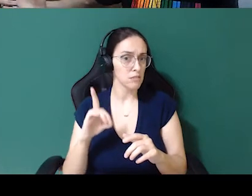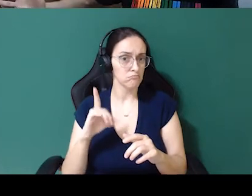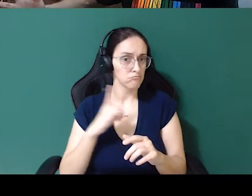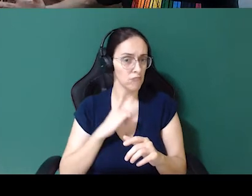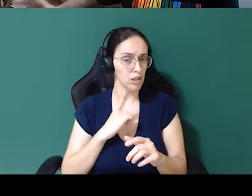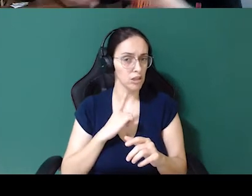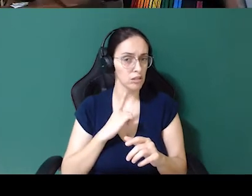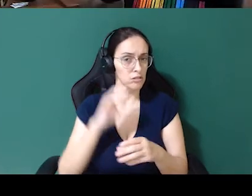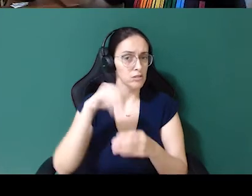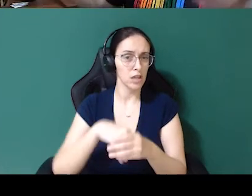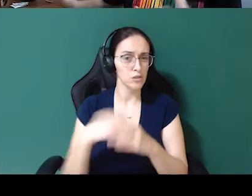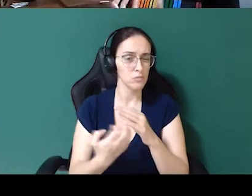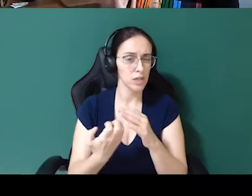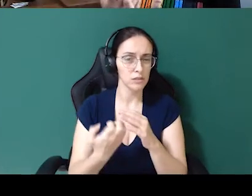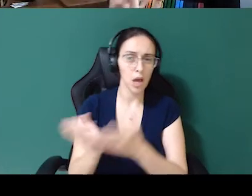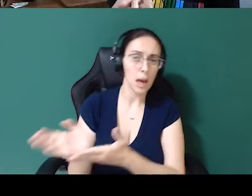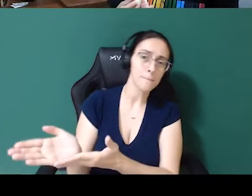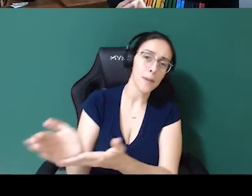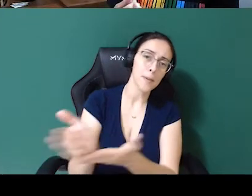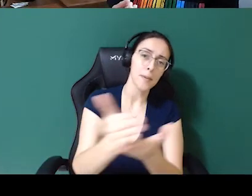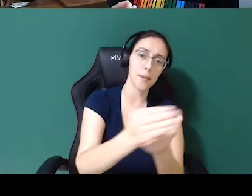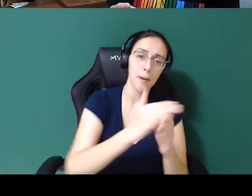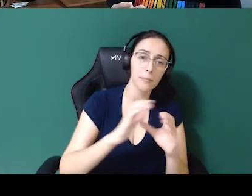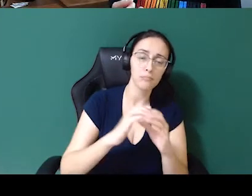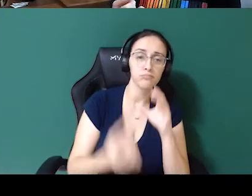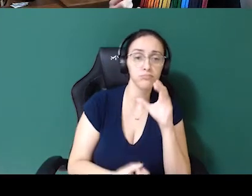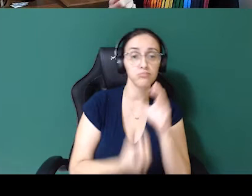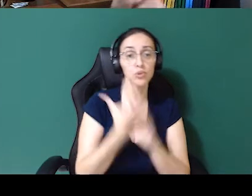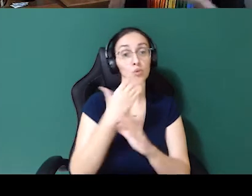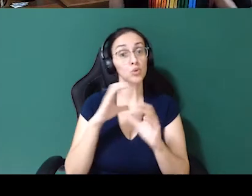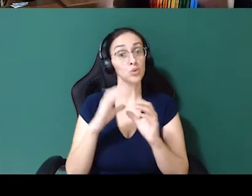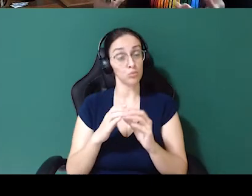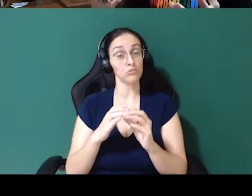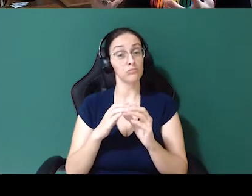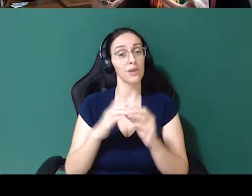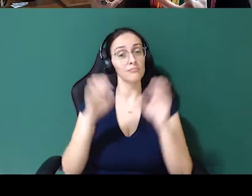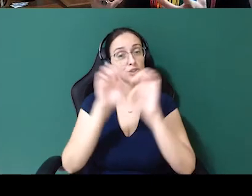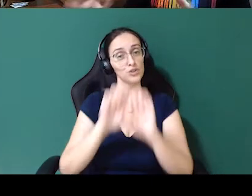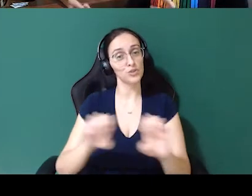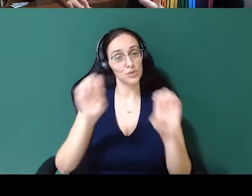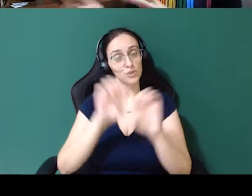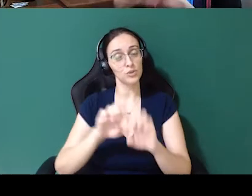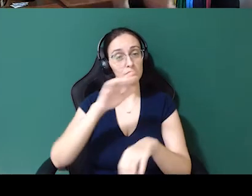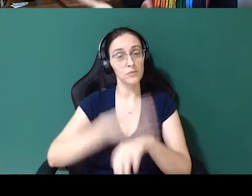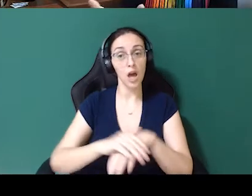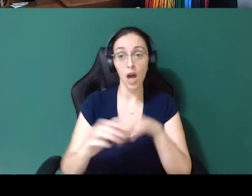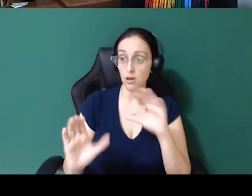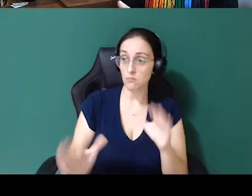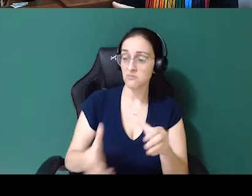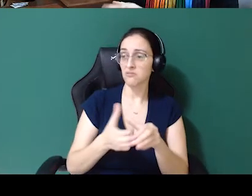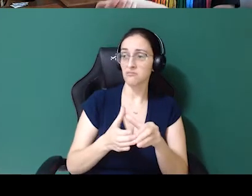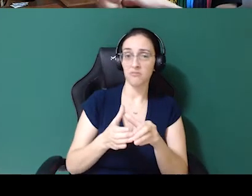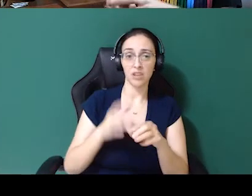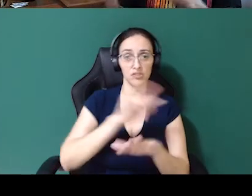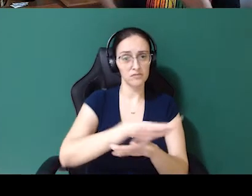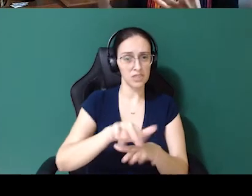empresa e juntar essas pessoas que podem formar um grupo de interesse para começar a estruturar. Porque o comitê de diversidade não pode ser só você.